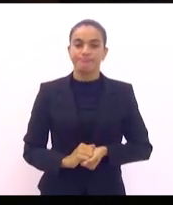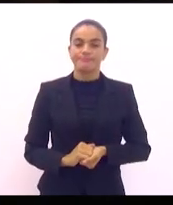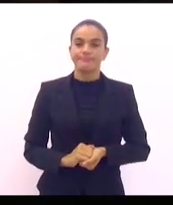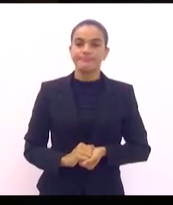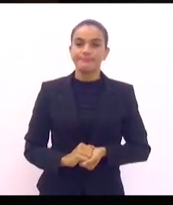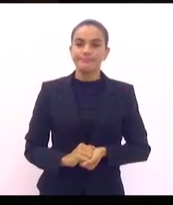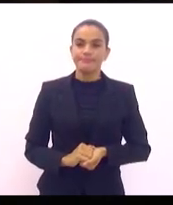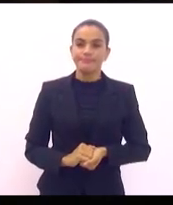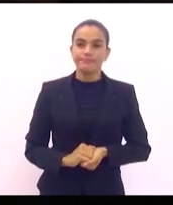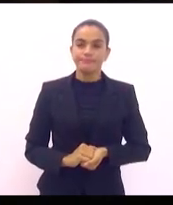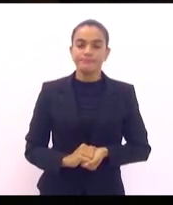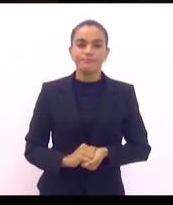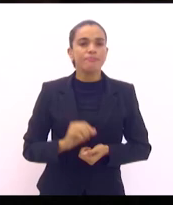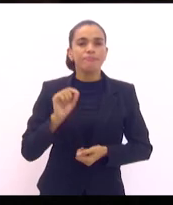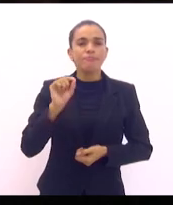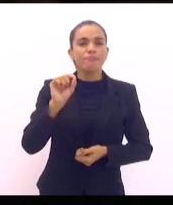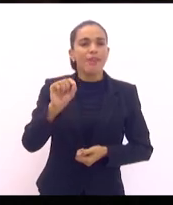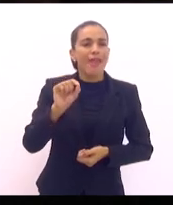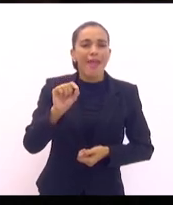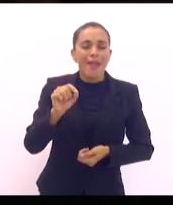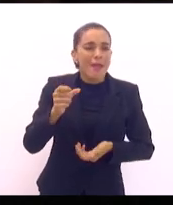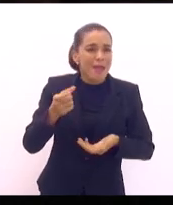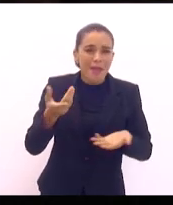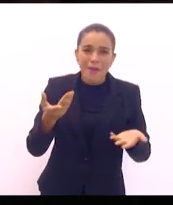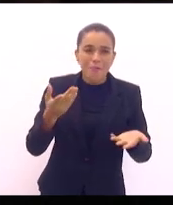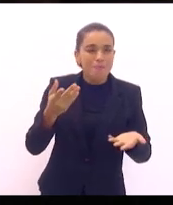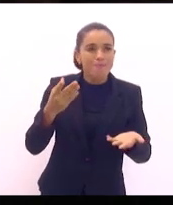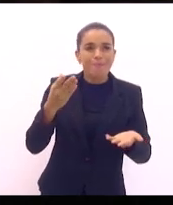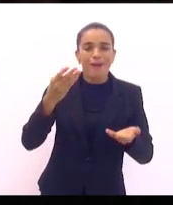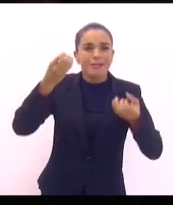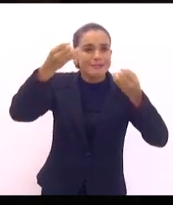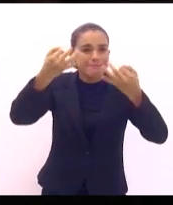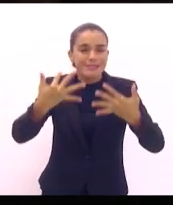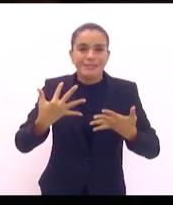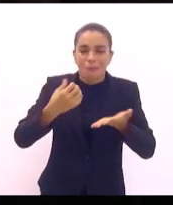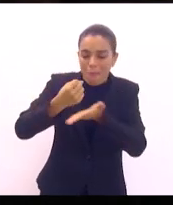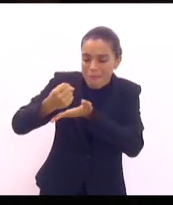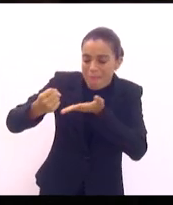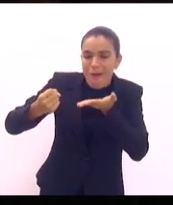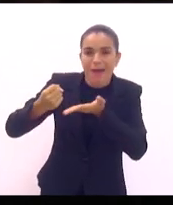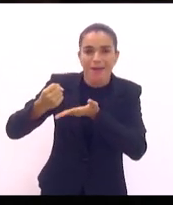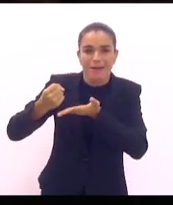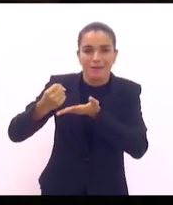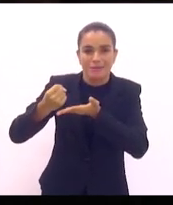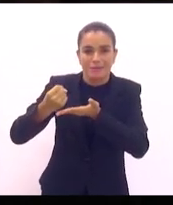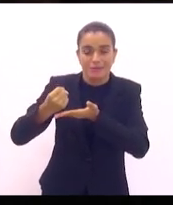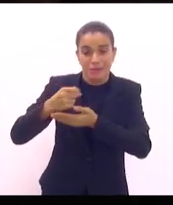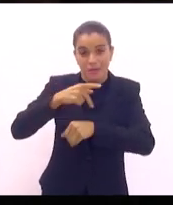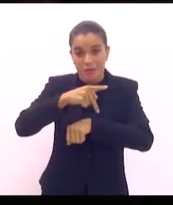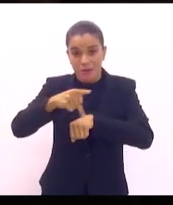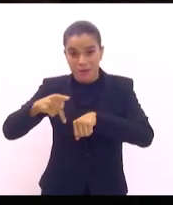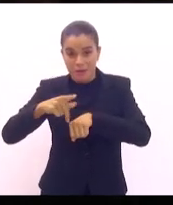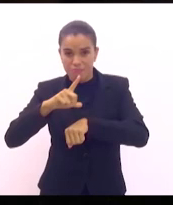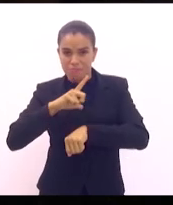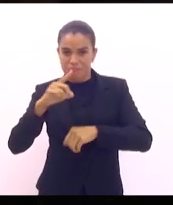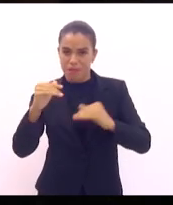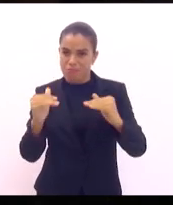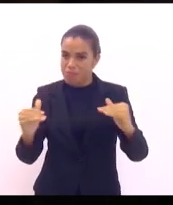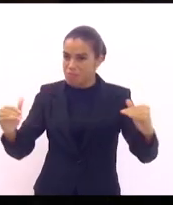É um princípio básico que um país que tem soberania